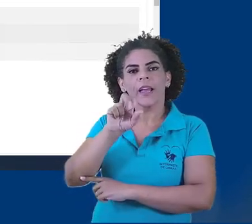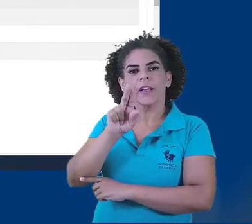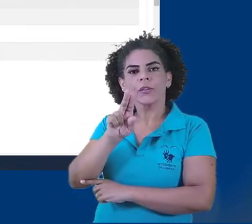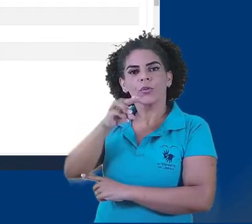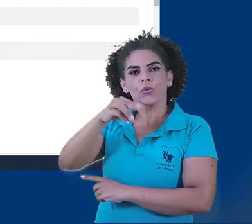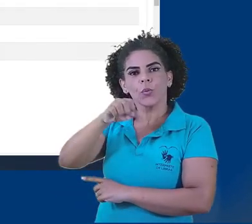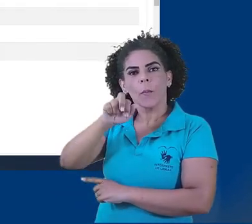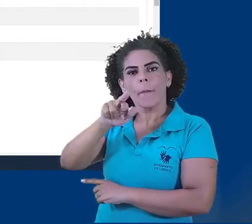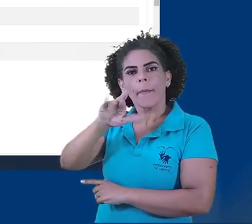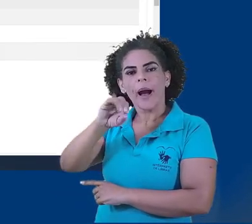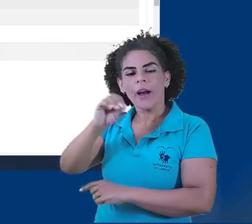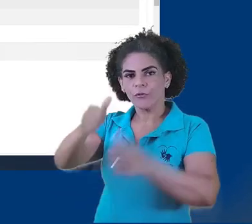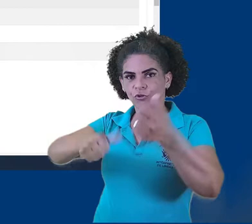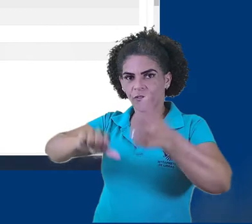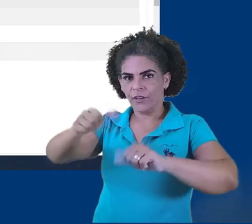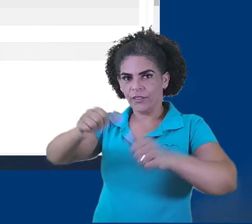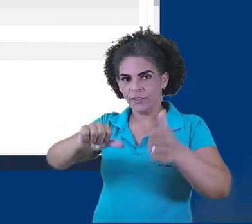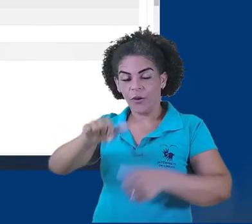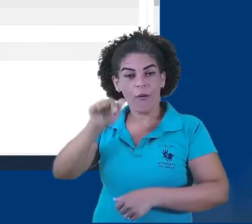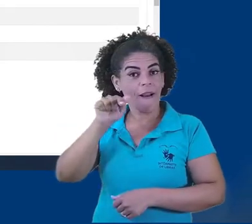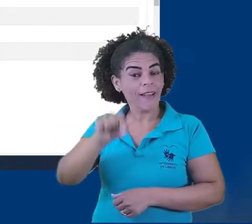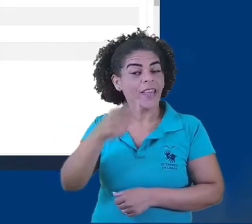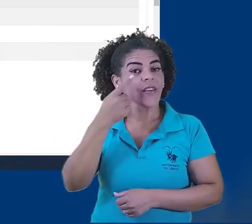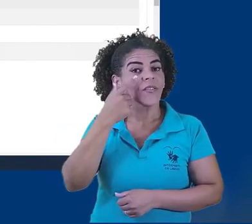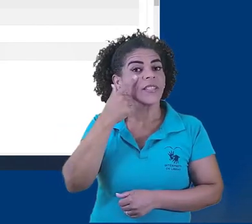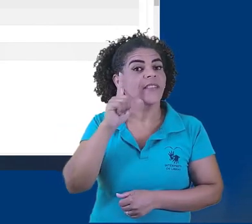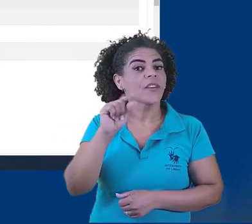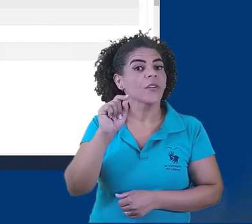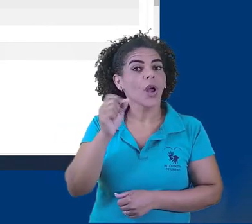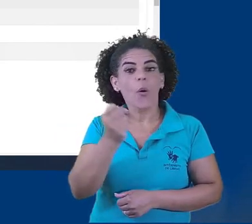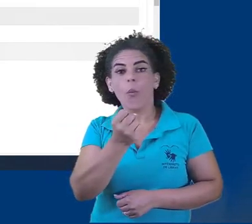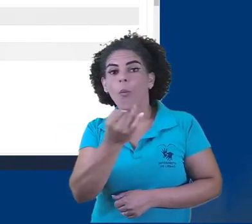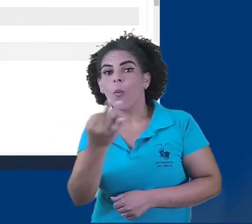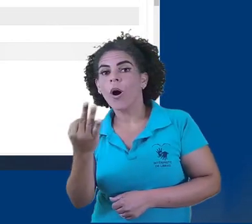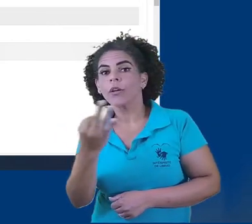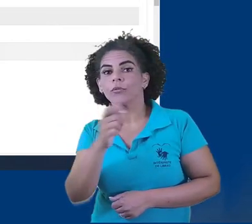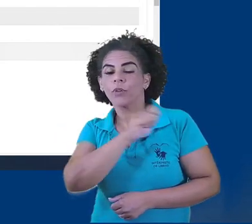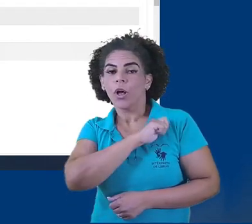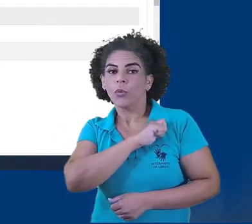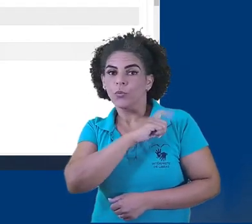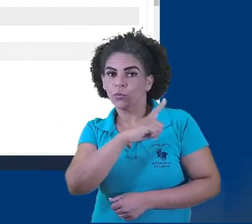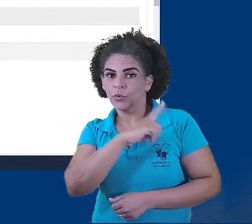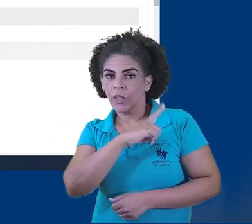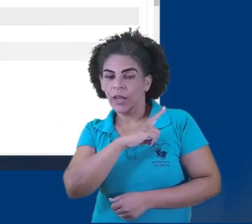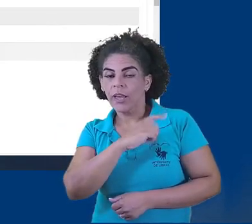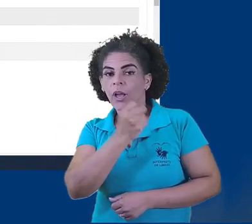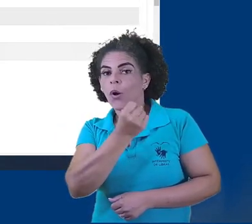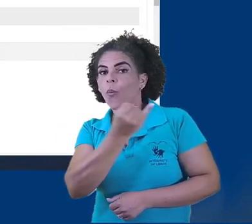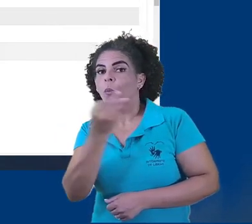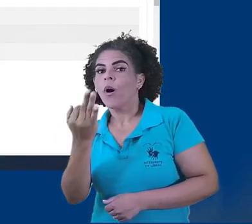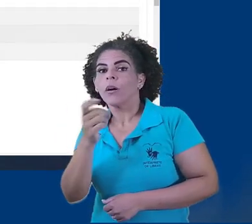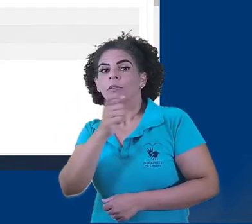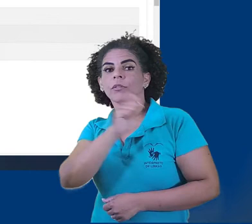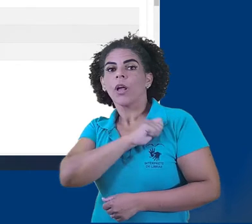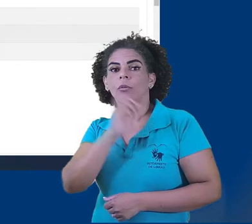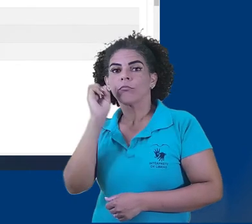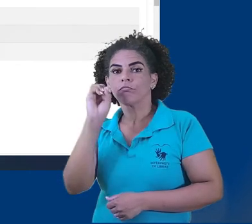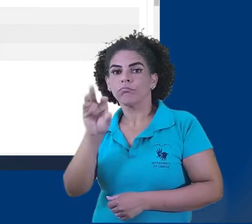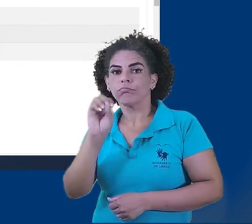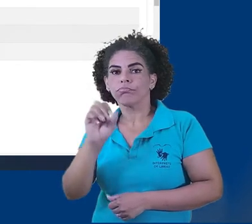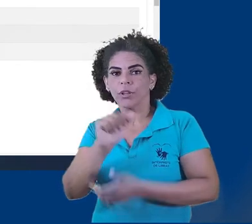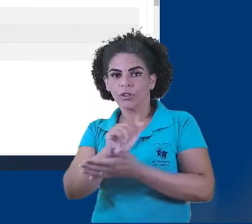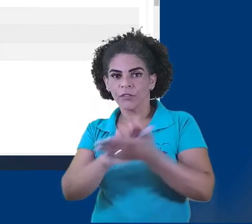avaliação. Aqui podemos ver quantos participantes temos, quantas tarefas já foram enviadas,